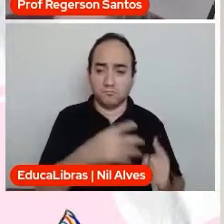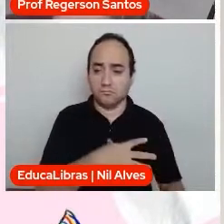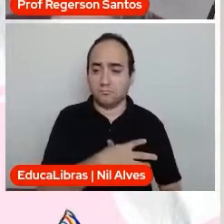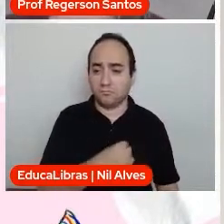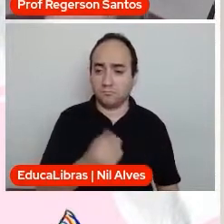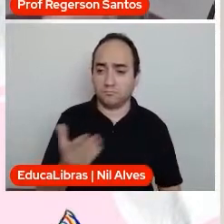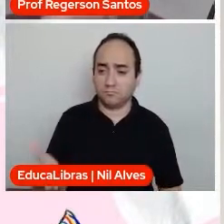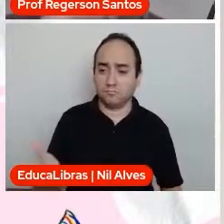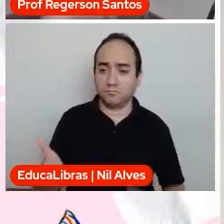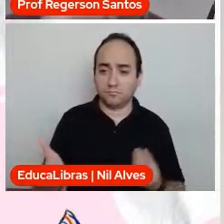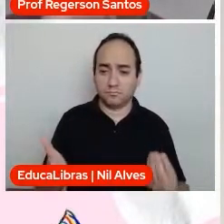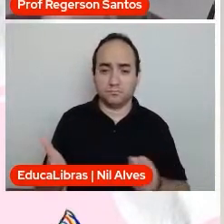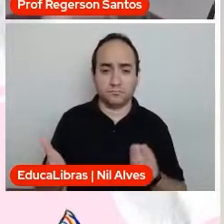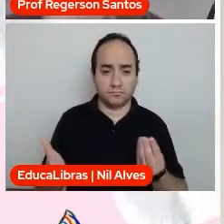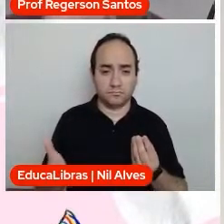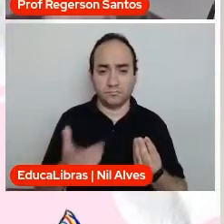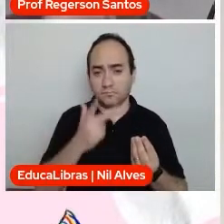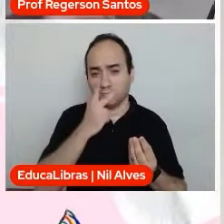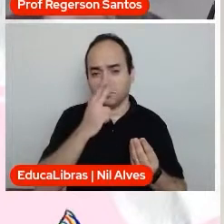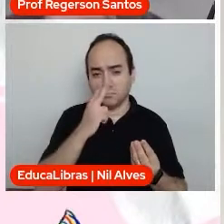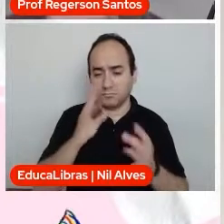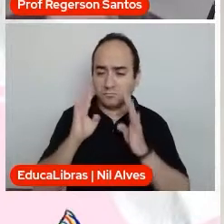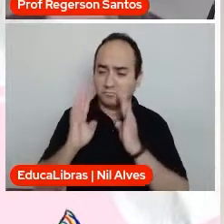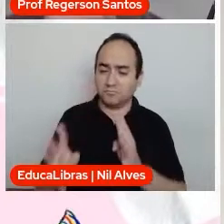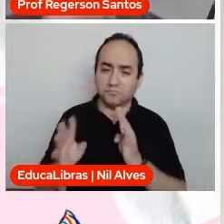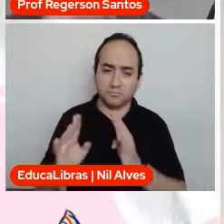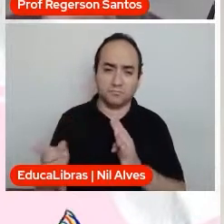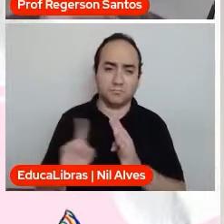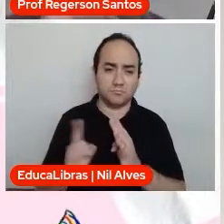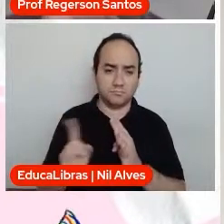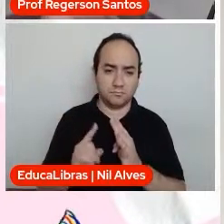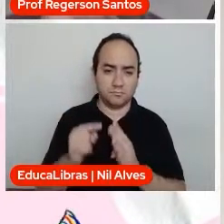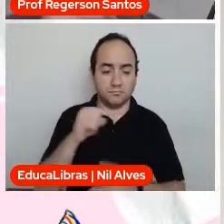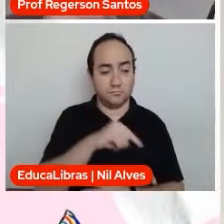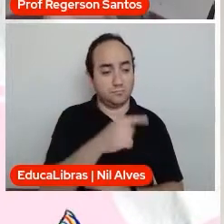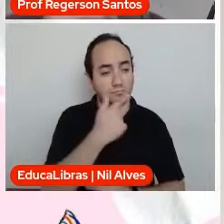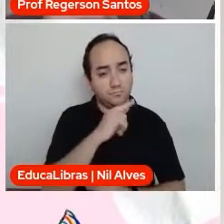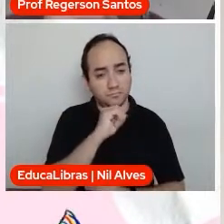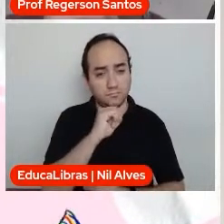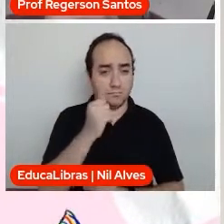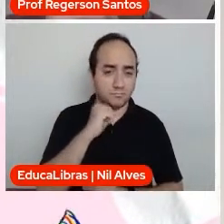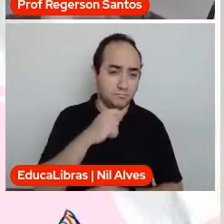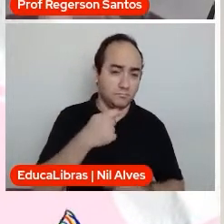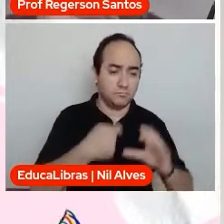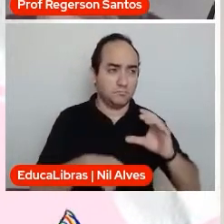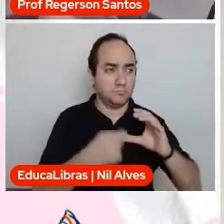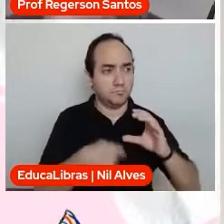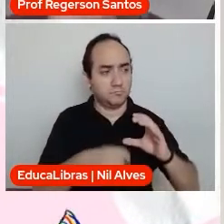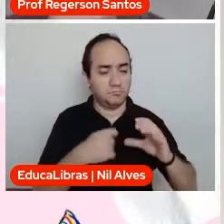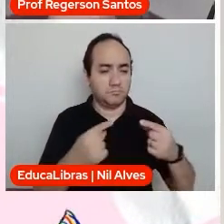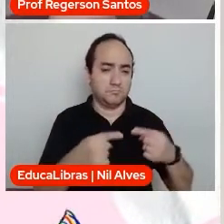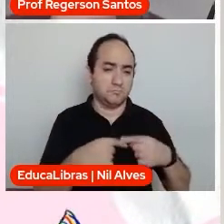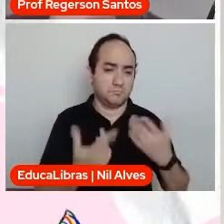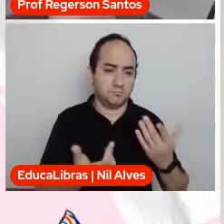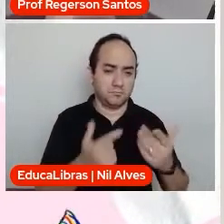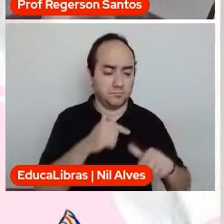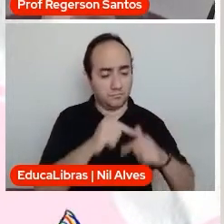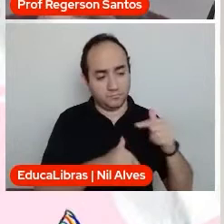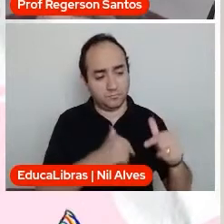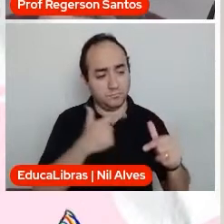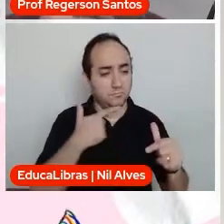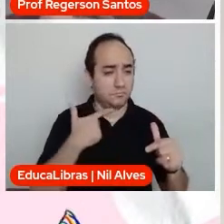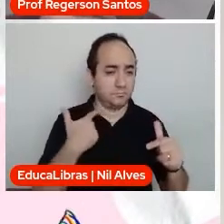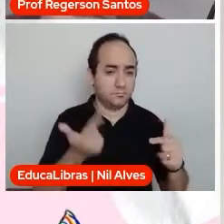não são escutados. O pai ou a mãe, em função do processo capitalista ou em função mesmo da vontade de trabalhar,